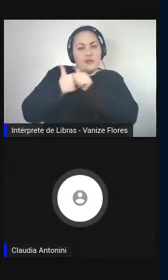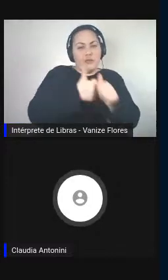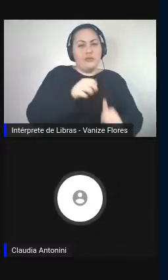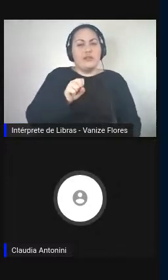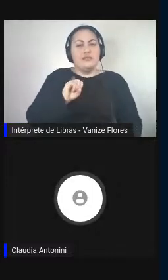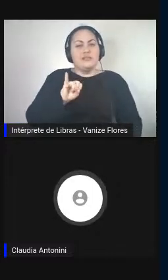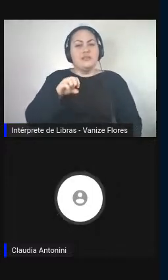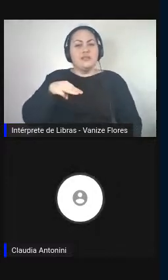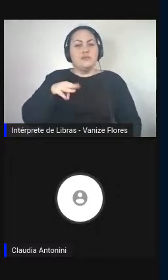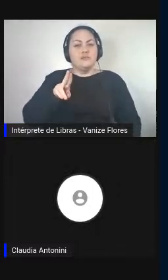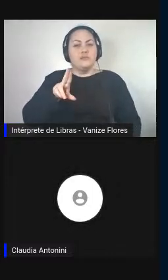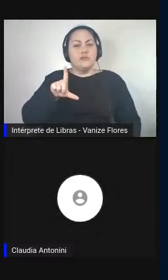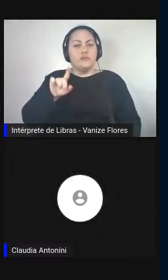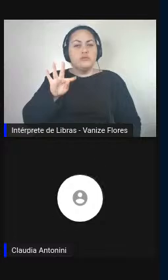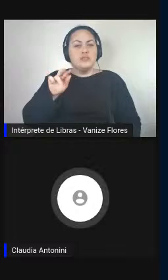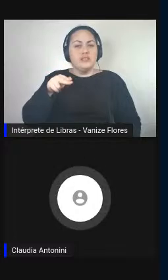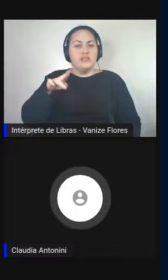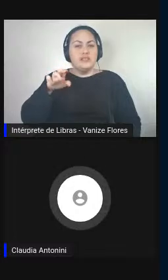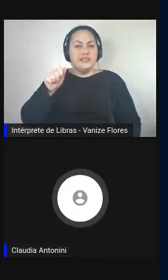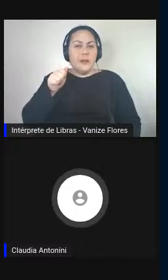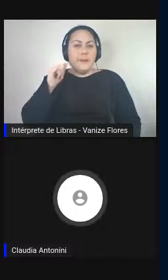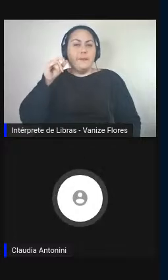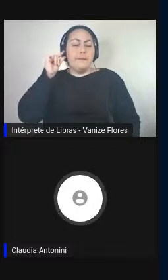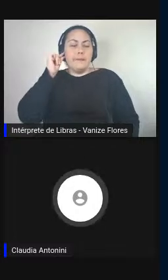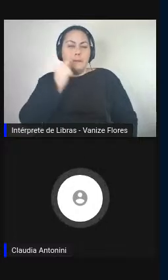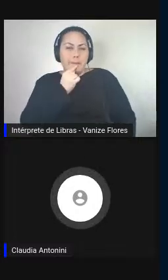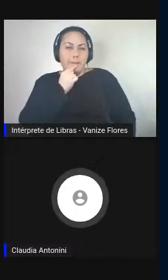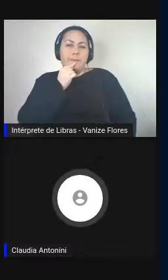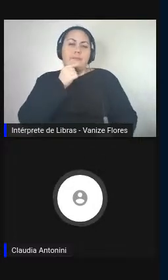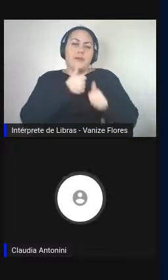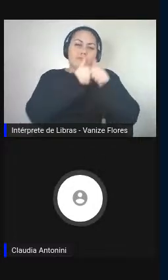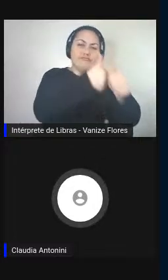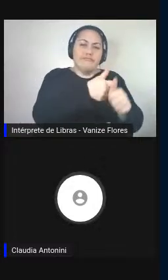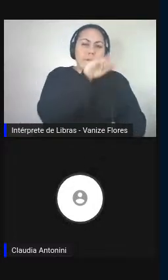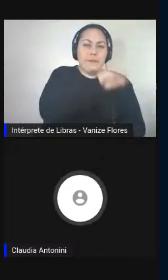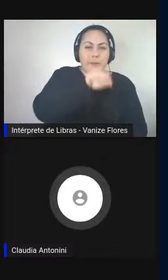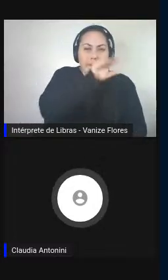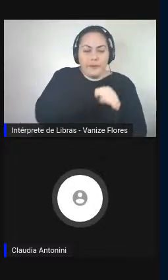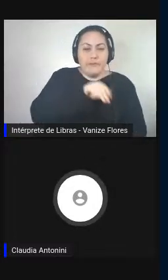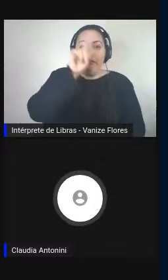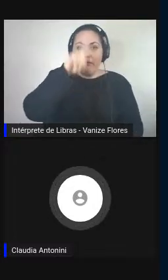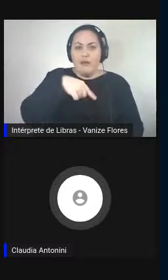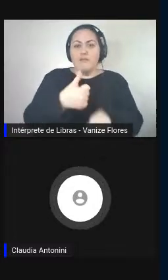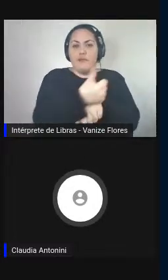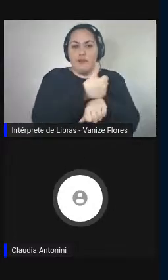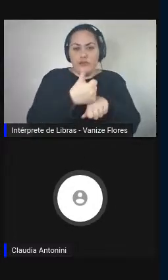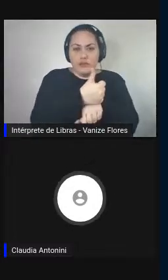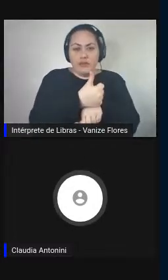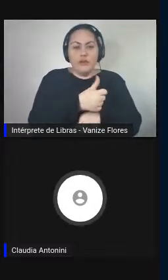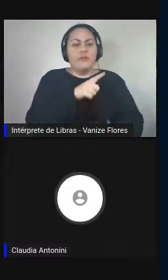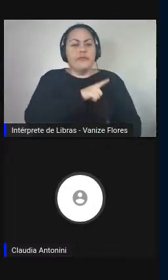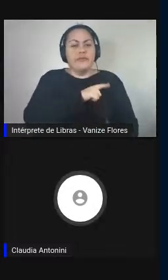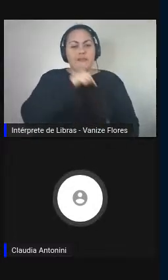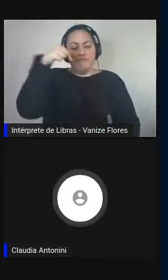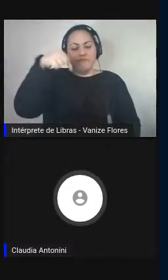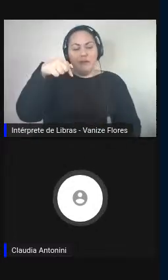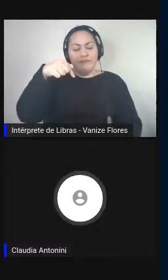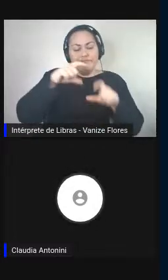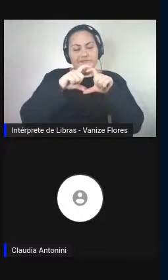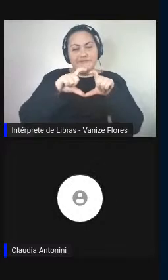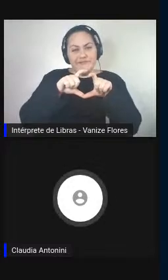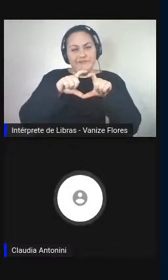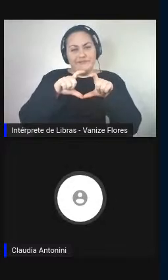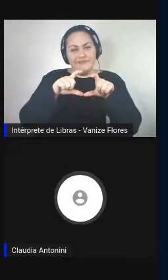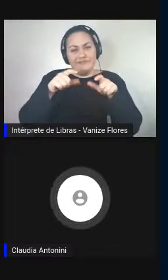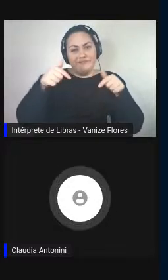categoria profissional. À esquerda, um dos primeiros dispositivos experimentais